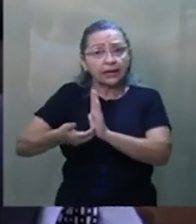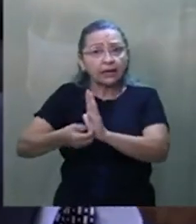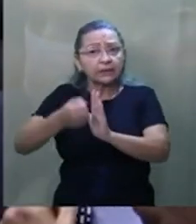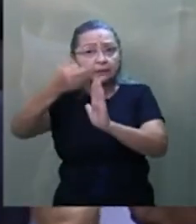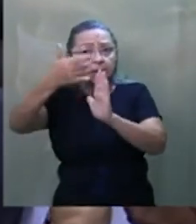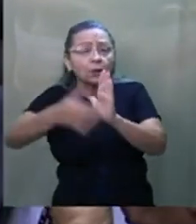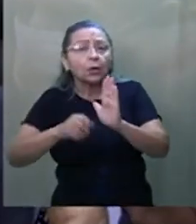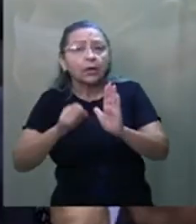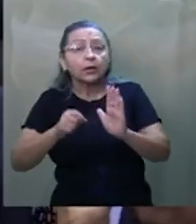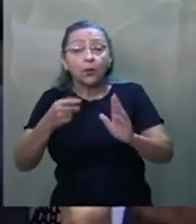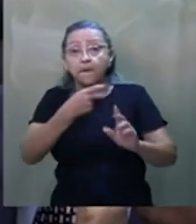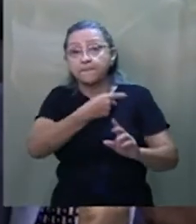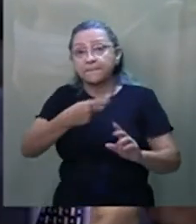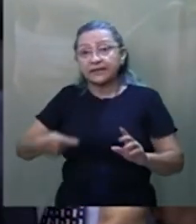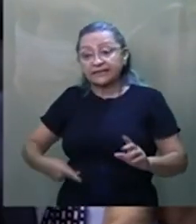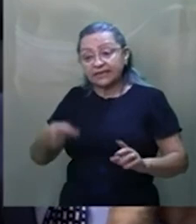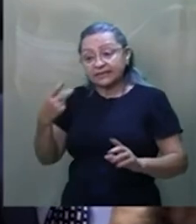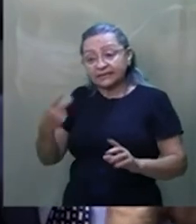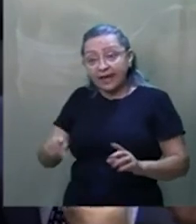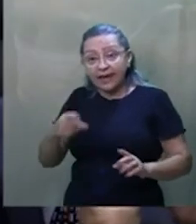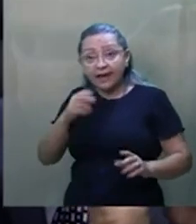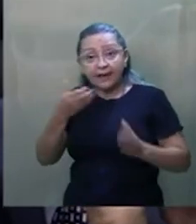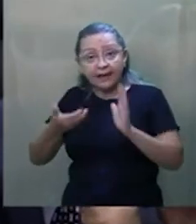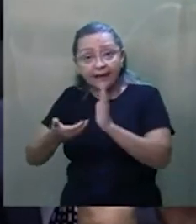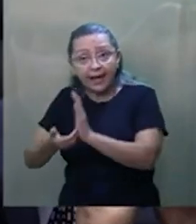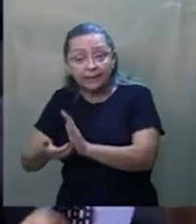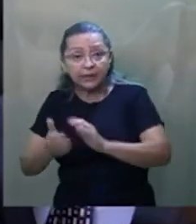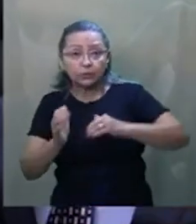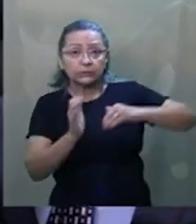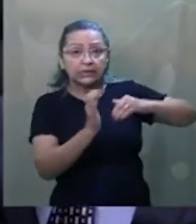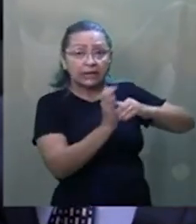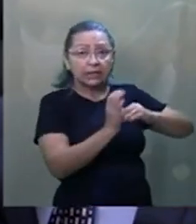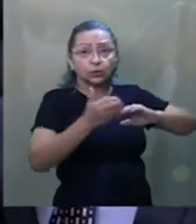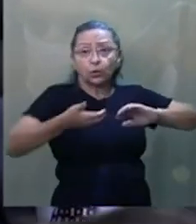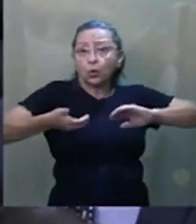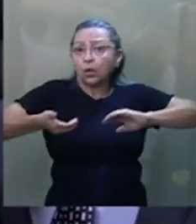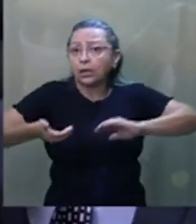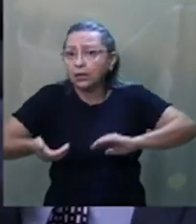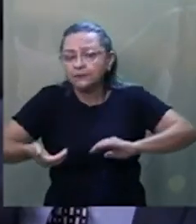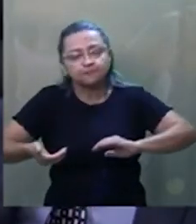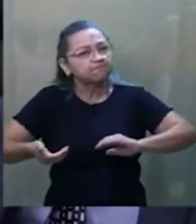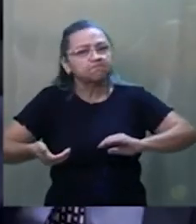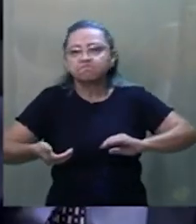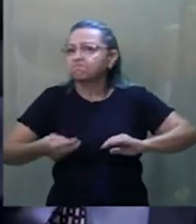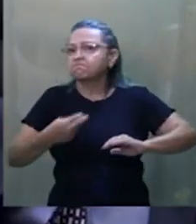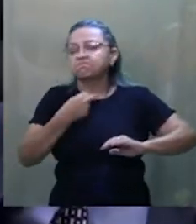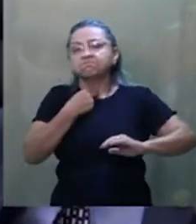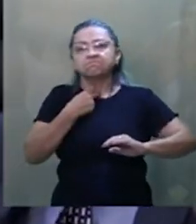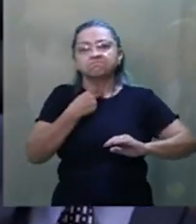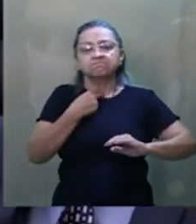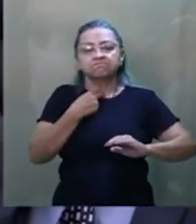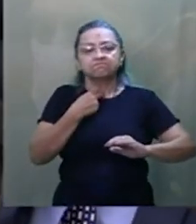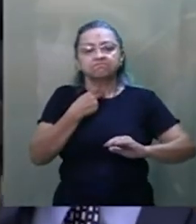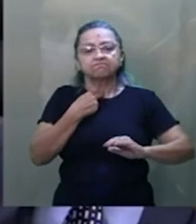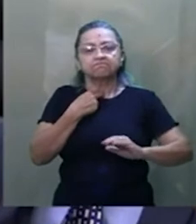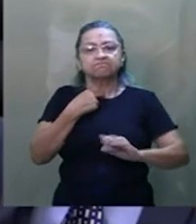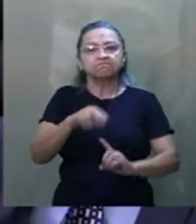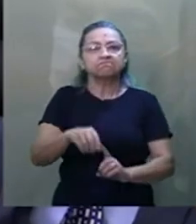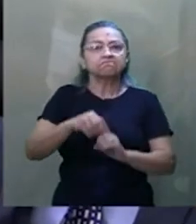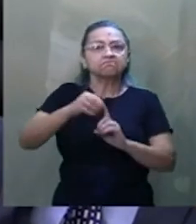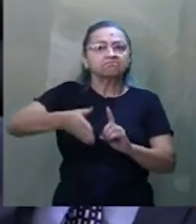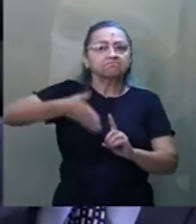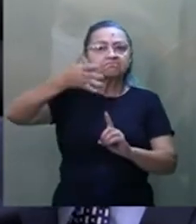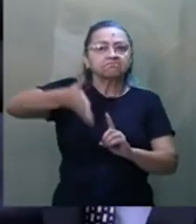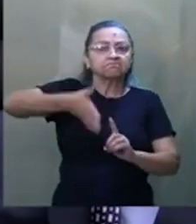da Câmara, o presidente do Senado, o presidente do Congresso Nacional não pode pronunciar-se, não pode tomar parte, não